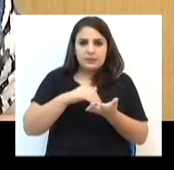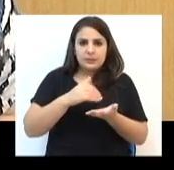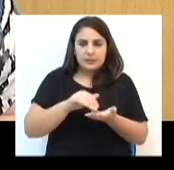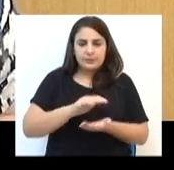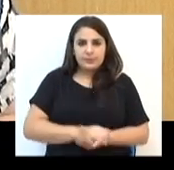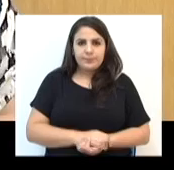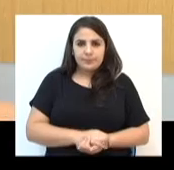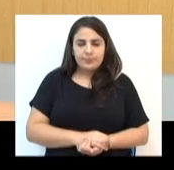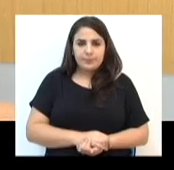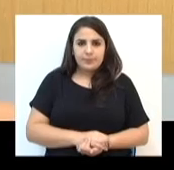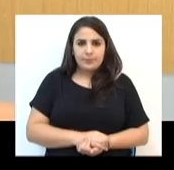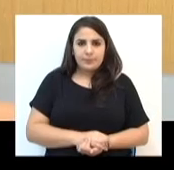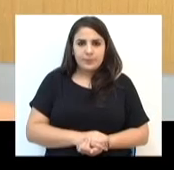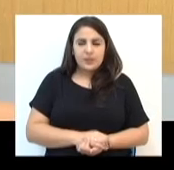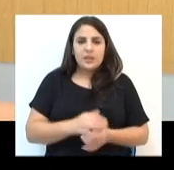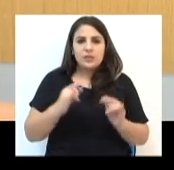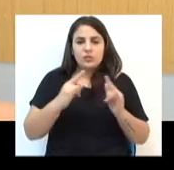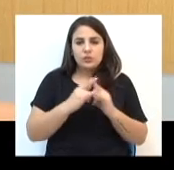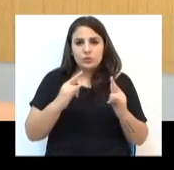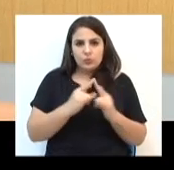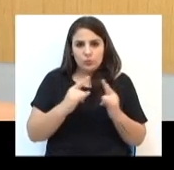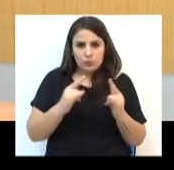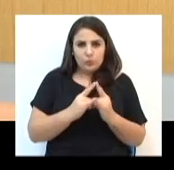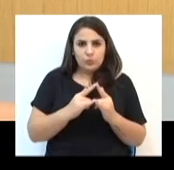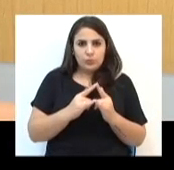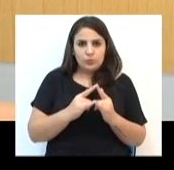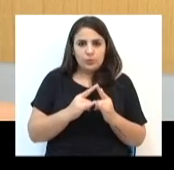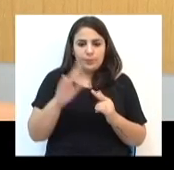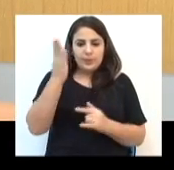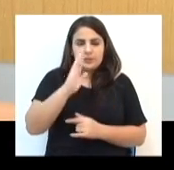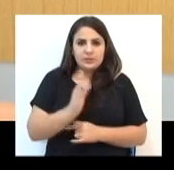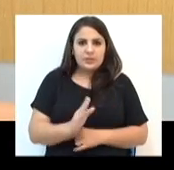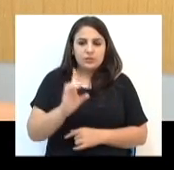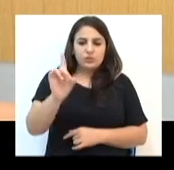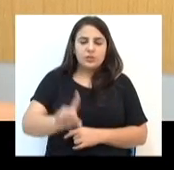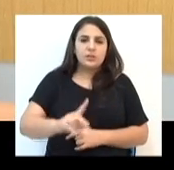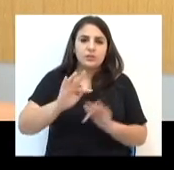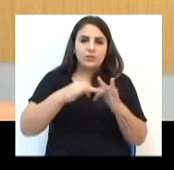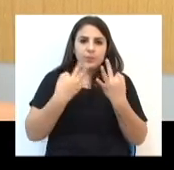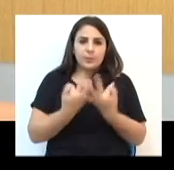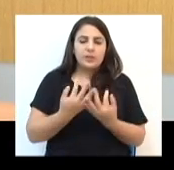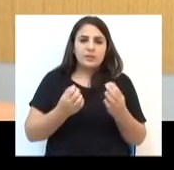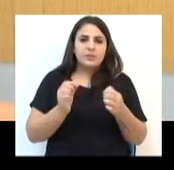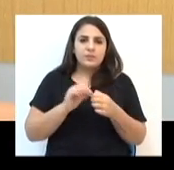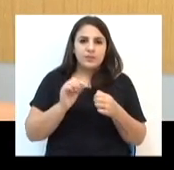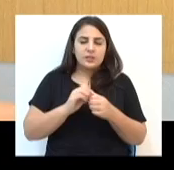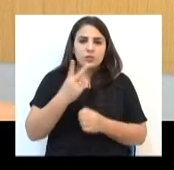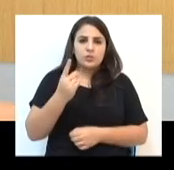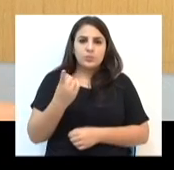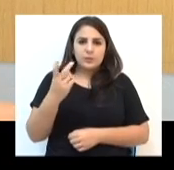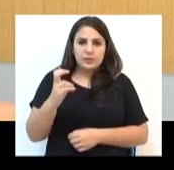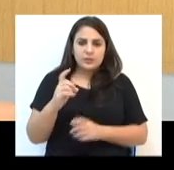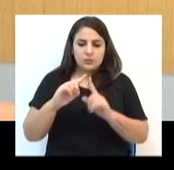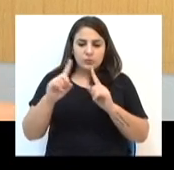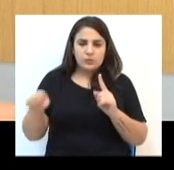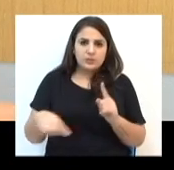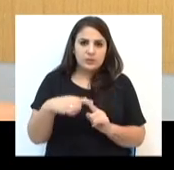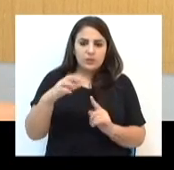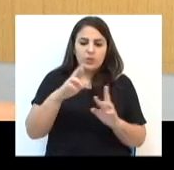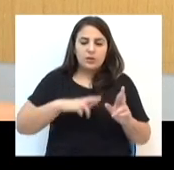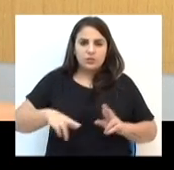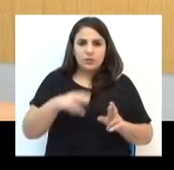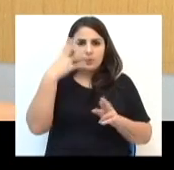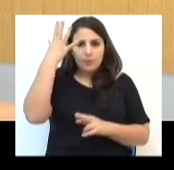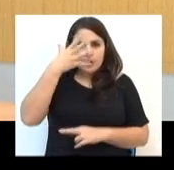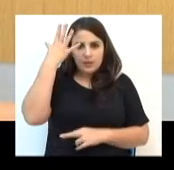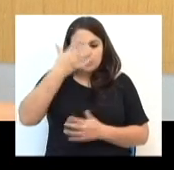secretaria. O Instituto Brasileiro de Direito de Família promoveu em 2015 um ciclo regional